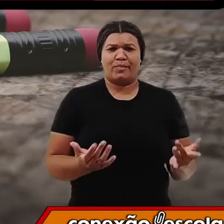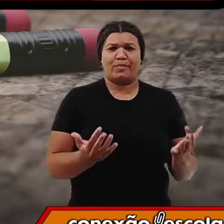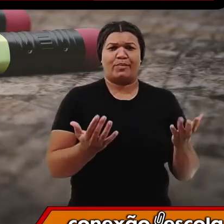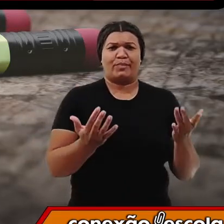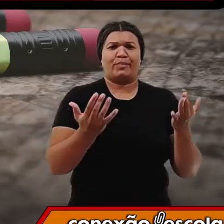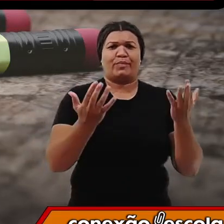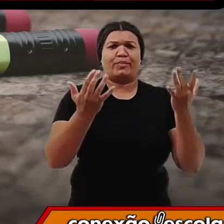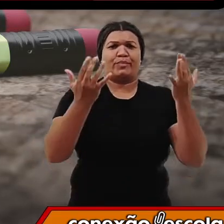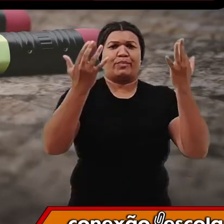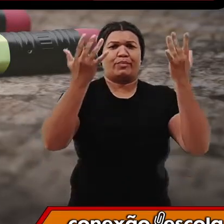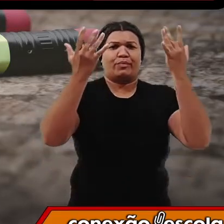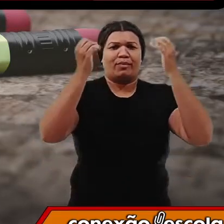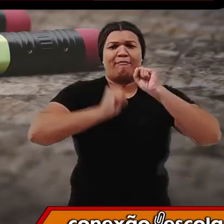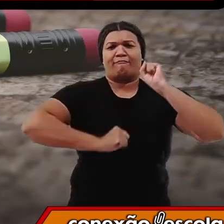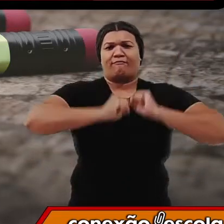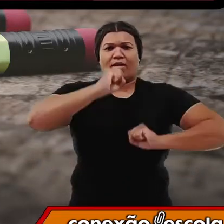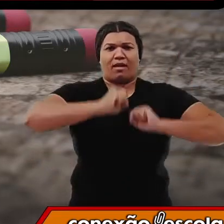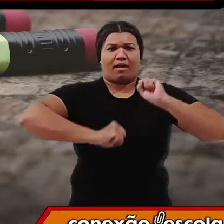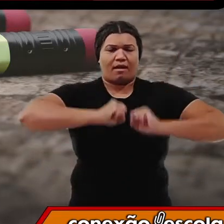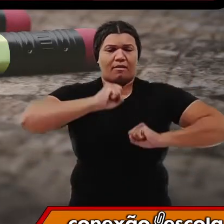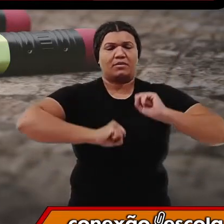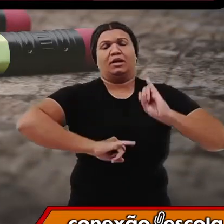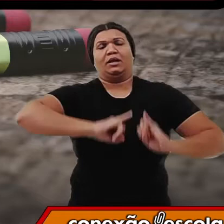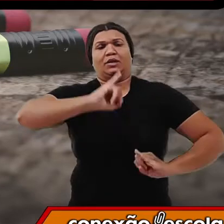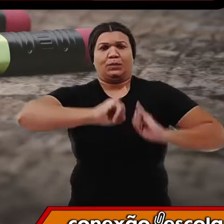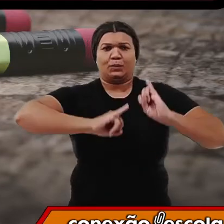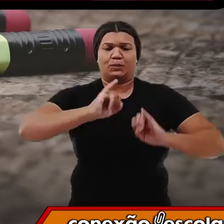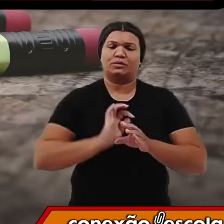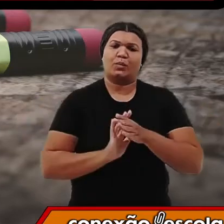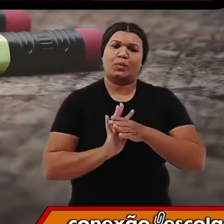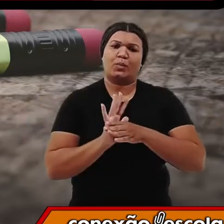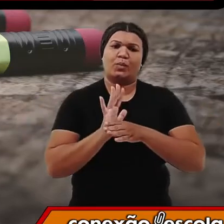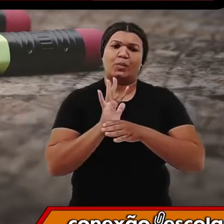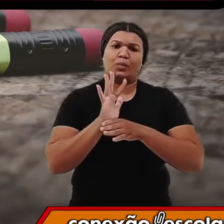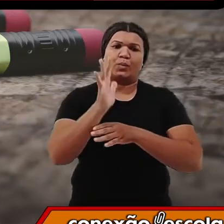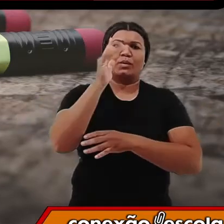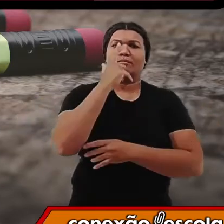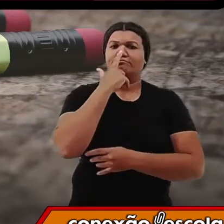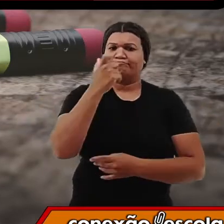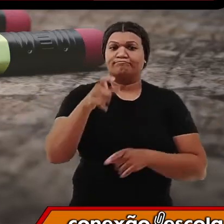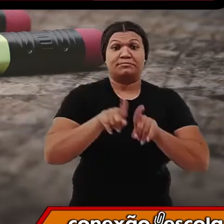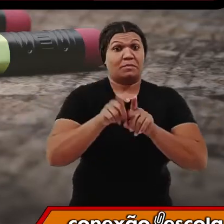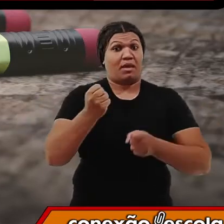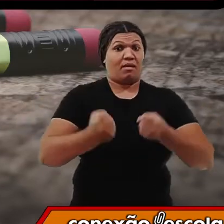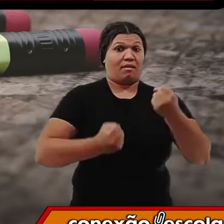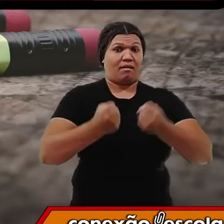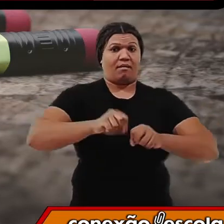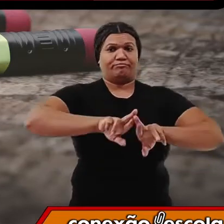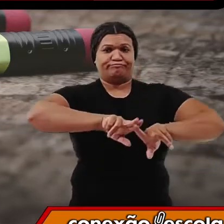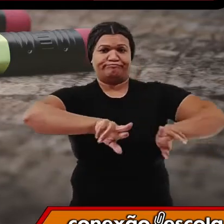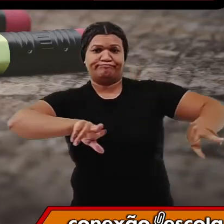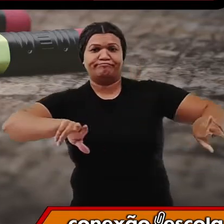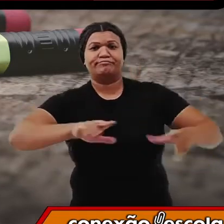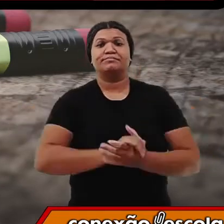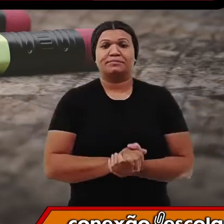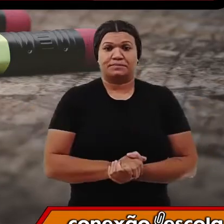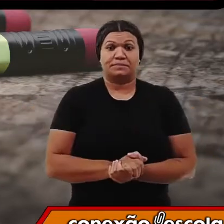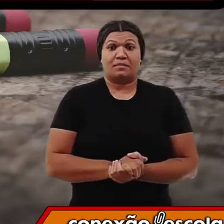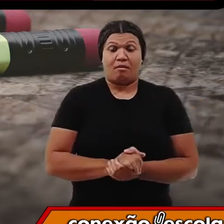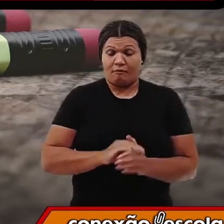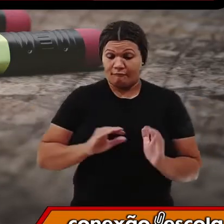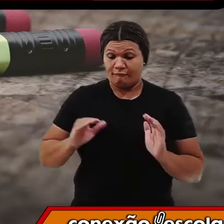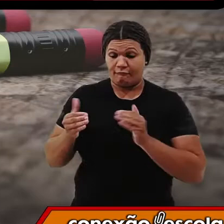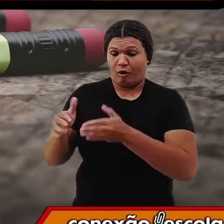pelas nossas fábricas, as nossas indústrias, pela utilização dos automóveis. Já no meio rural,